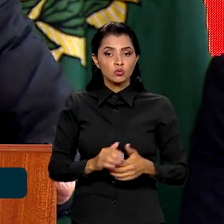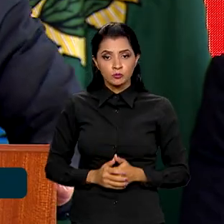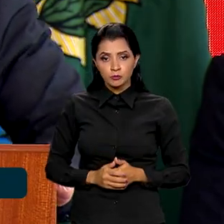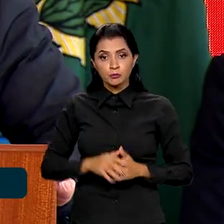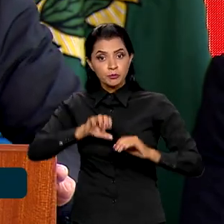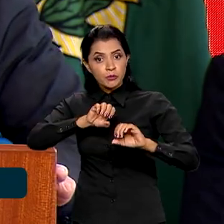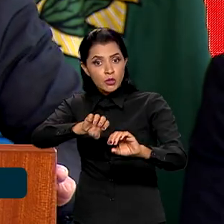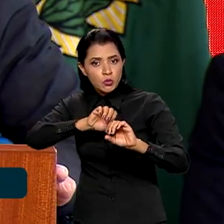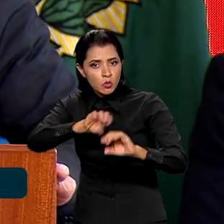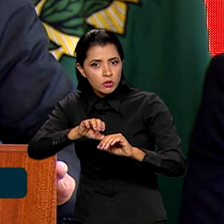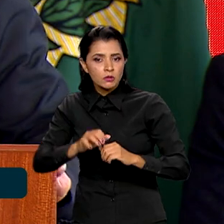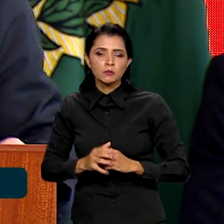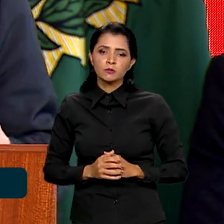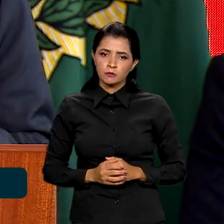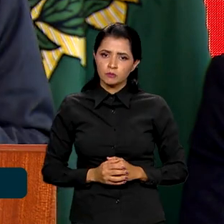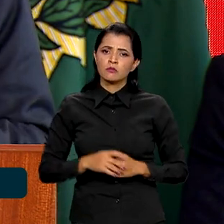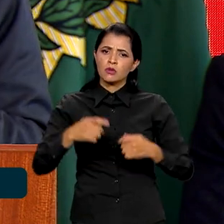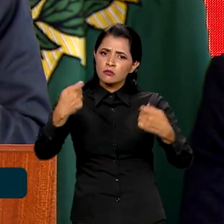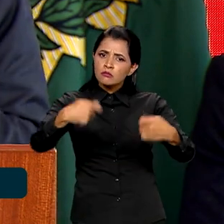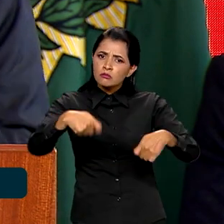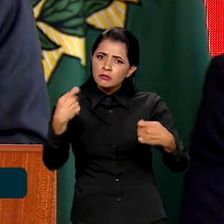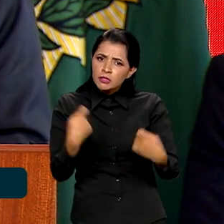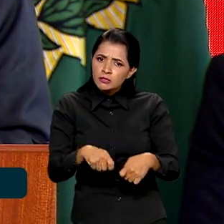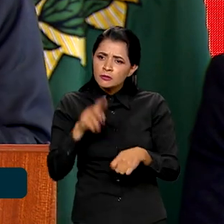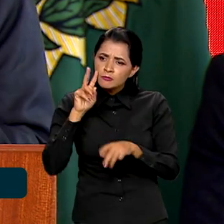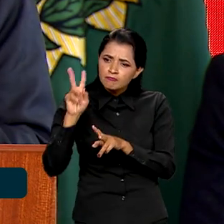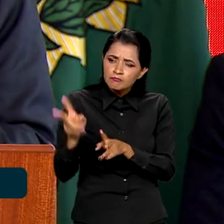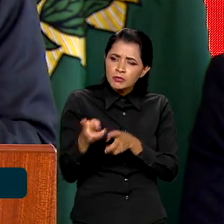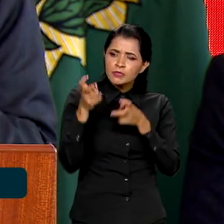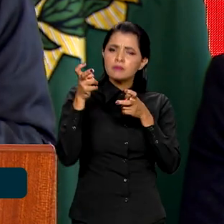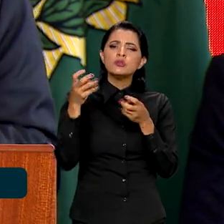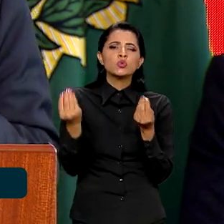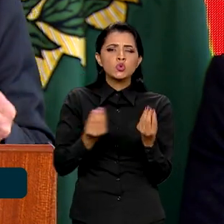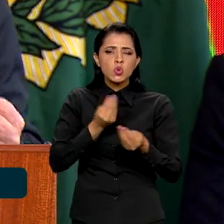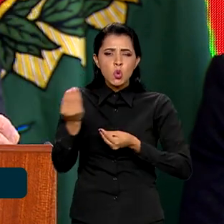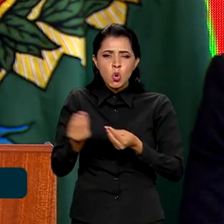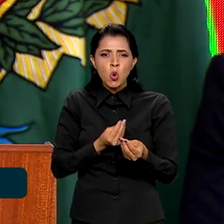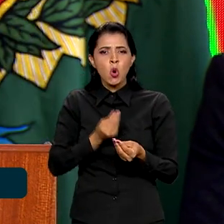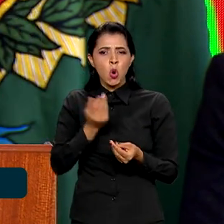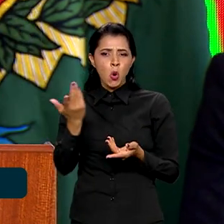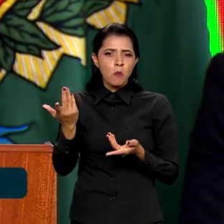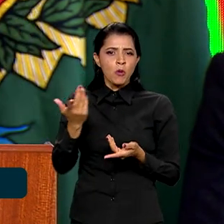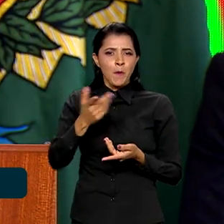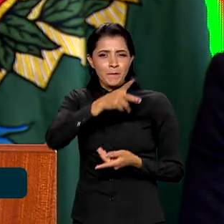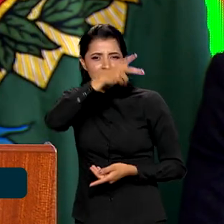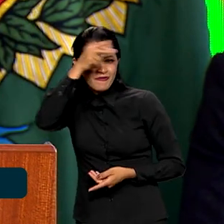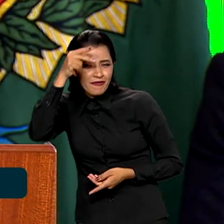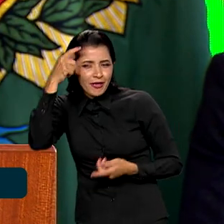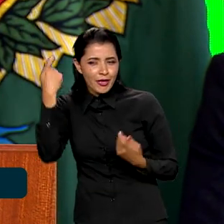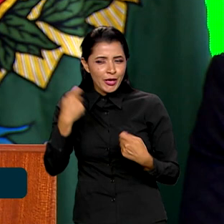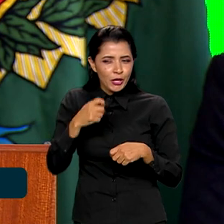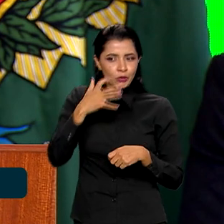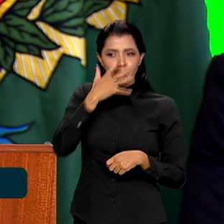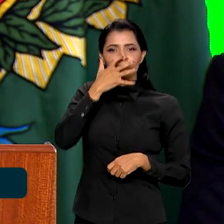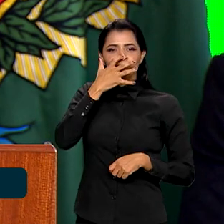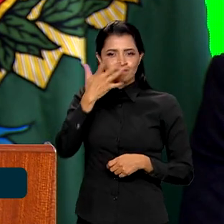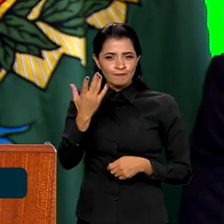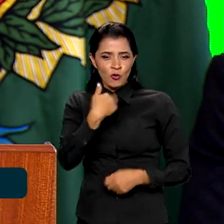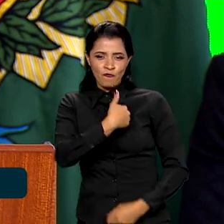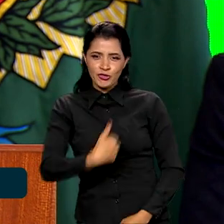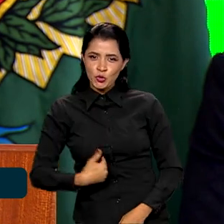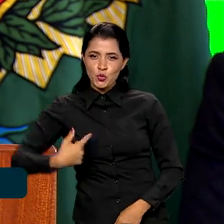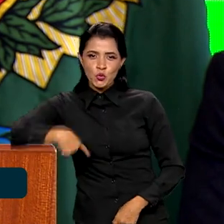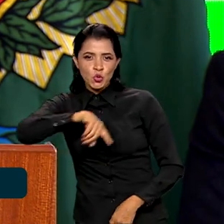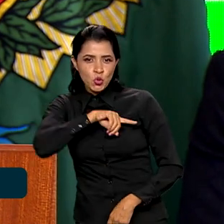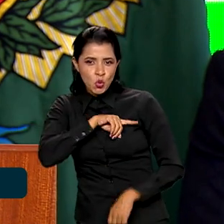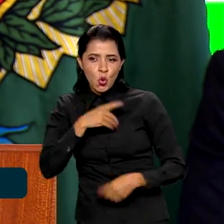ela precisa ser enxergada por todos os prefeitos, por todos os governadores, por todos nós,